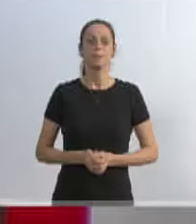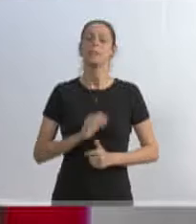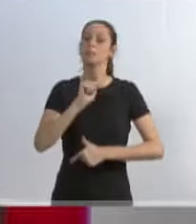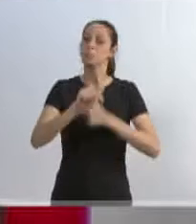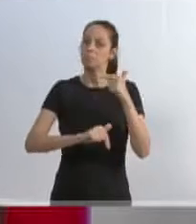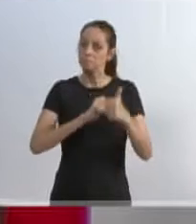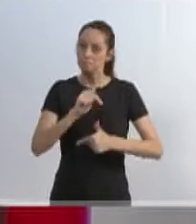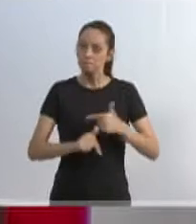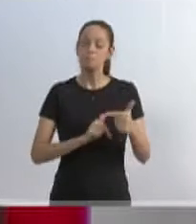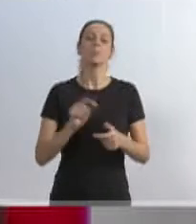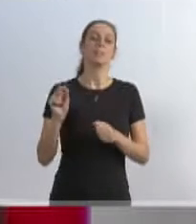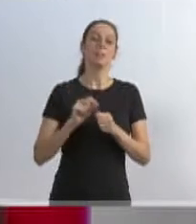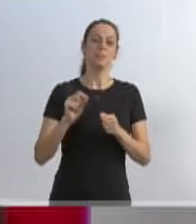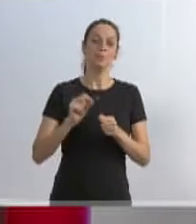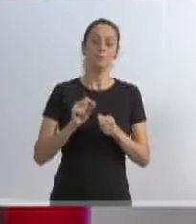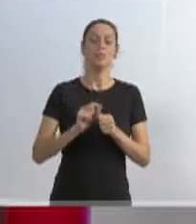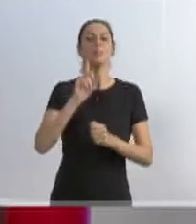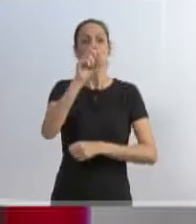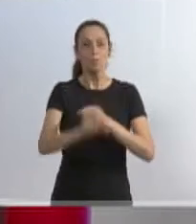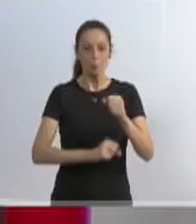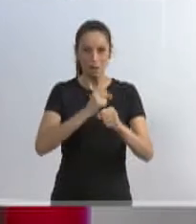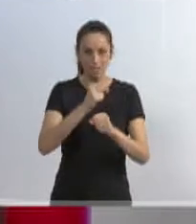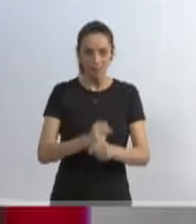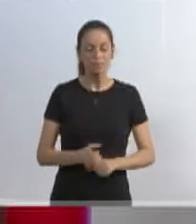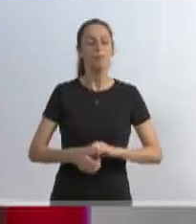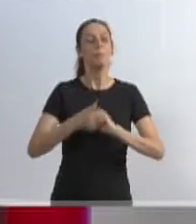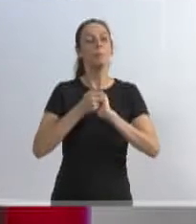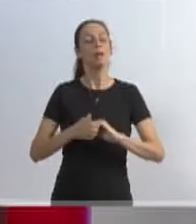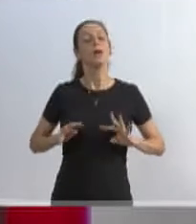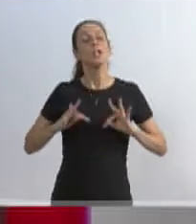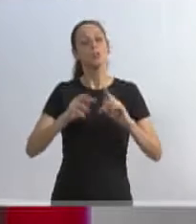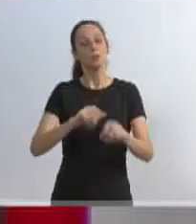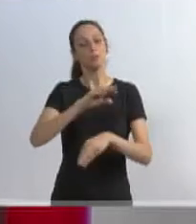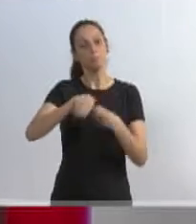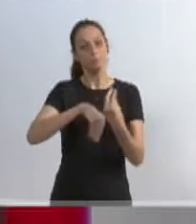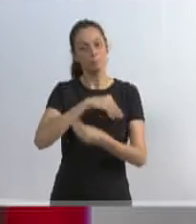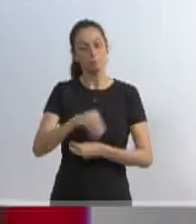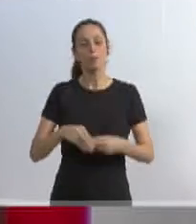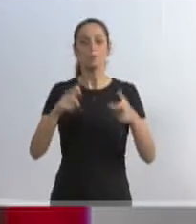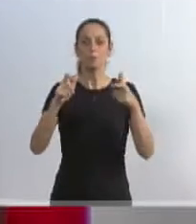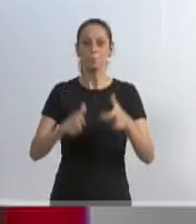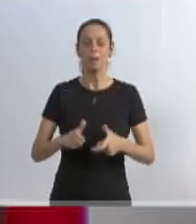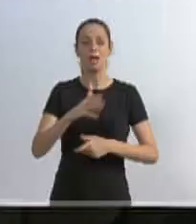trabalho que nós realizamos anualmente. Parabéns a todos que se envolveram no bairro saudável. Obrigado, presidente. Obrigado,